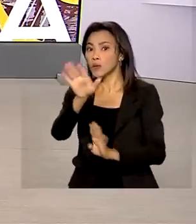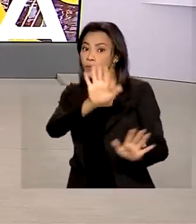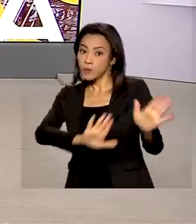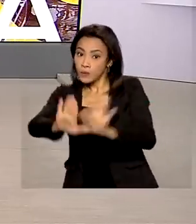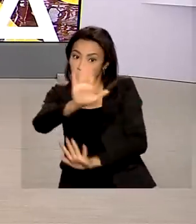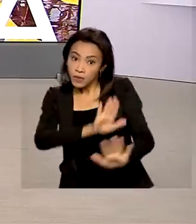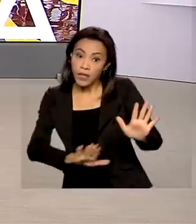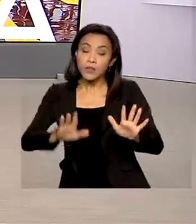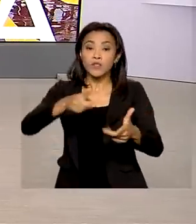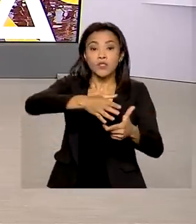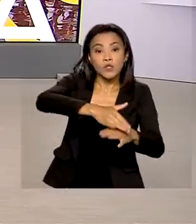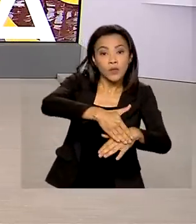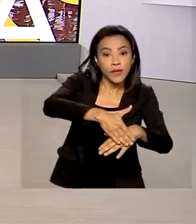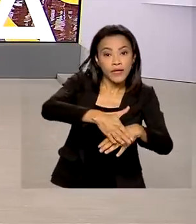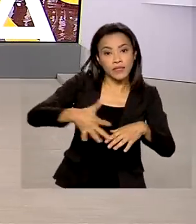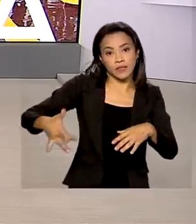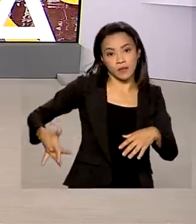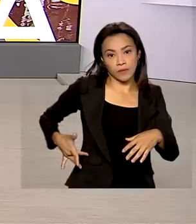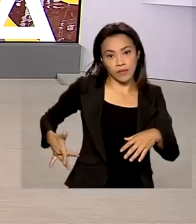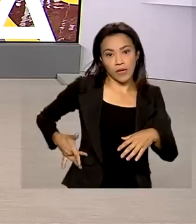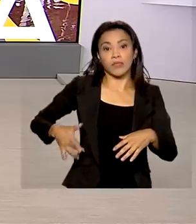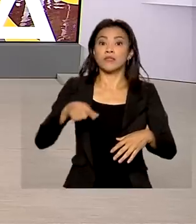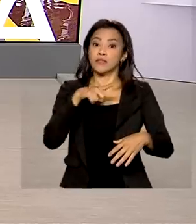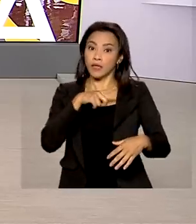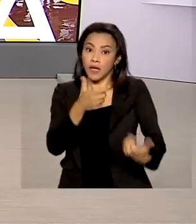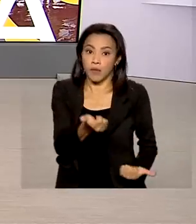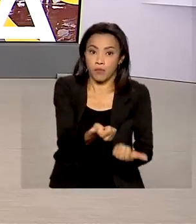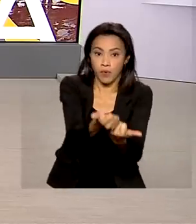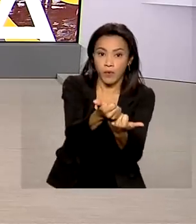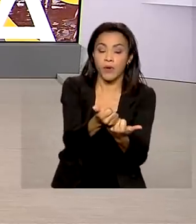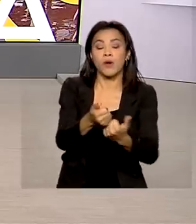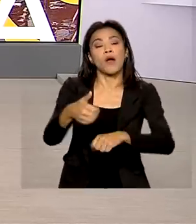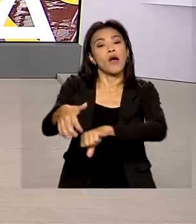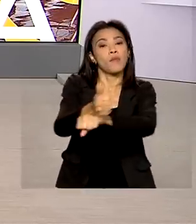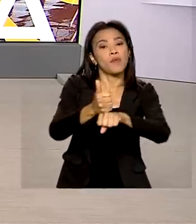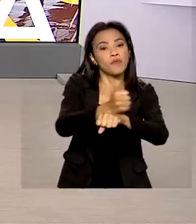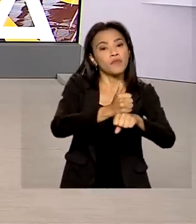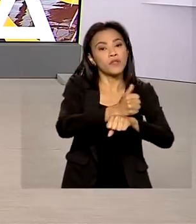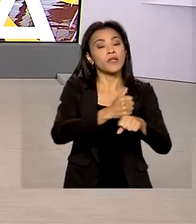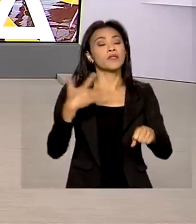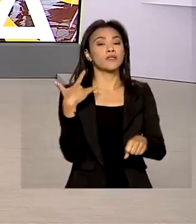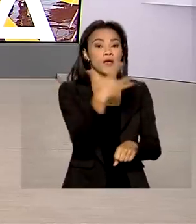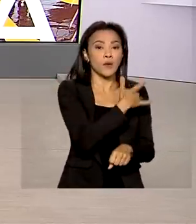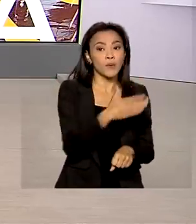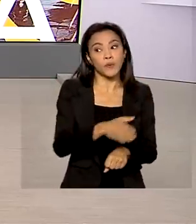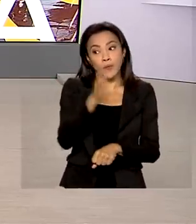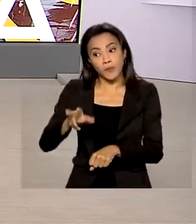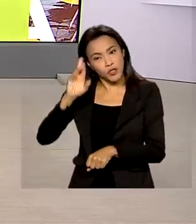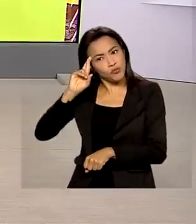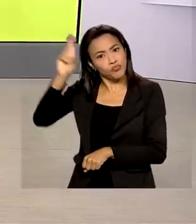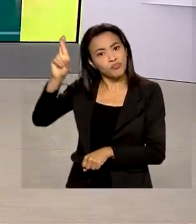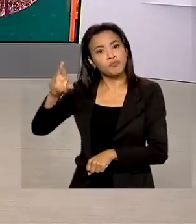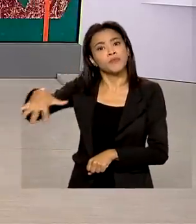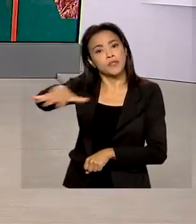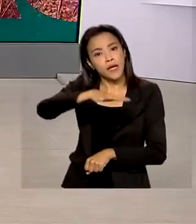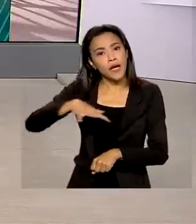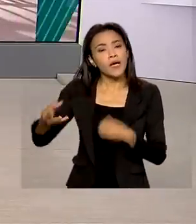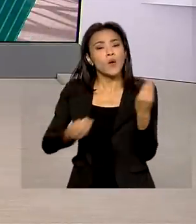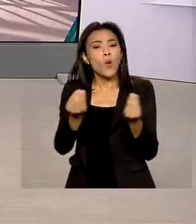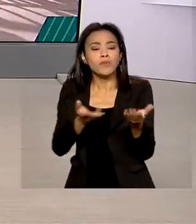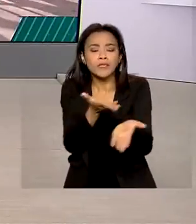doenças renais. A ferramenta ainda apoia profissionais de saúde e gestores públicos sobre como tratar os pacientes